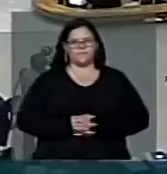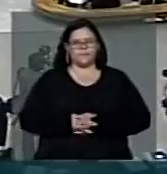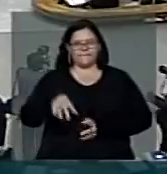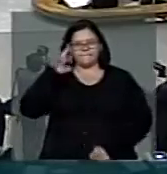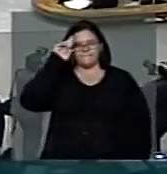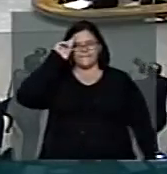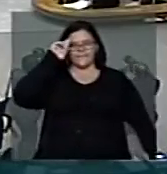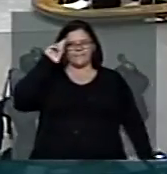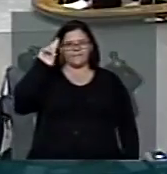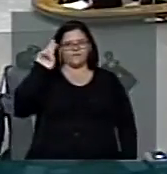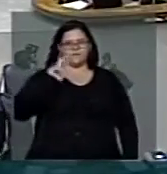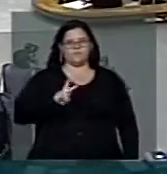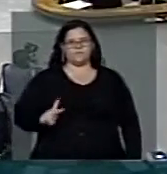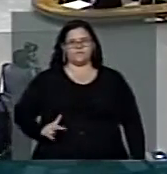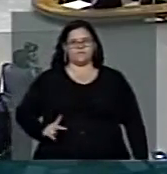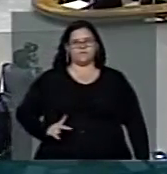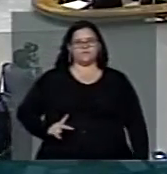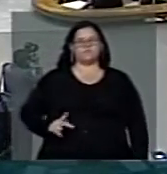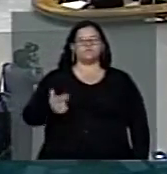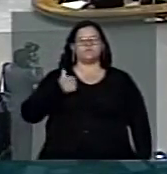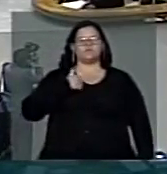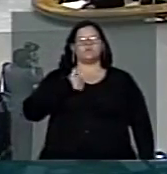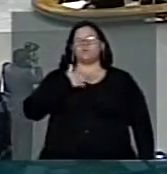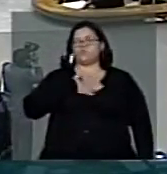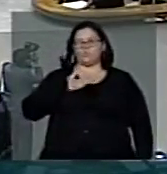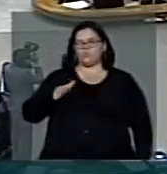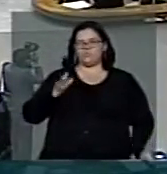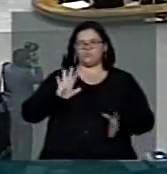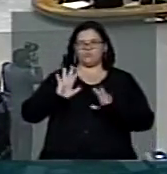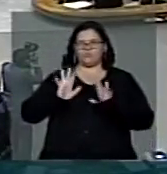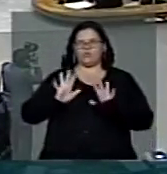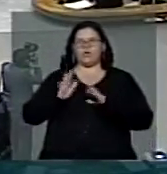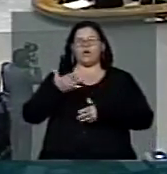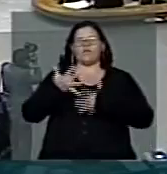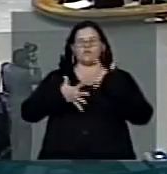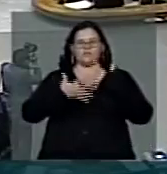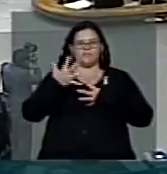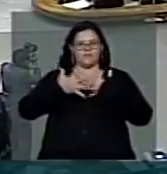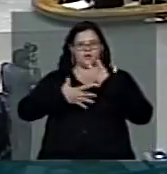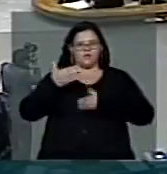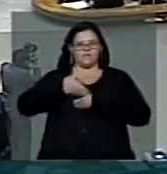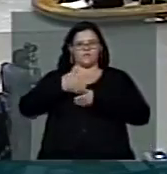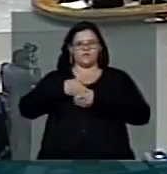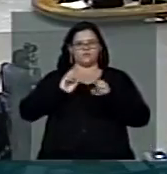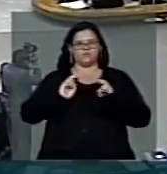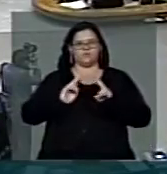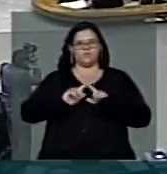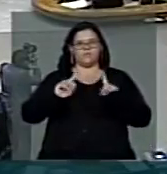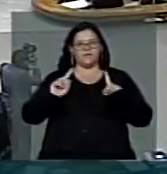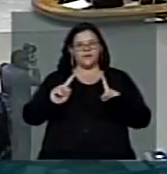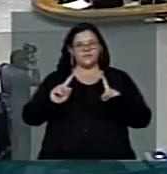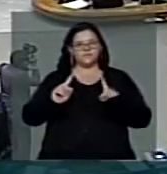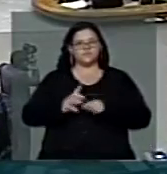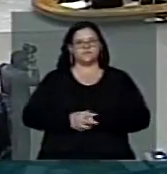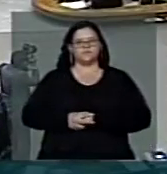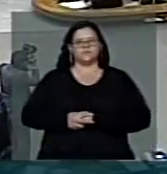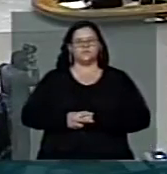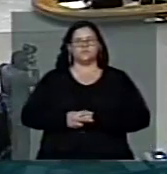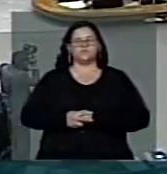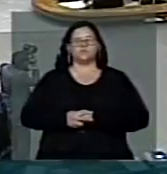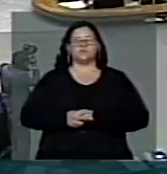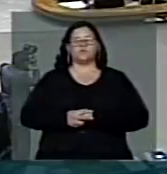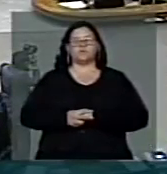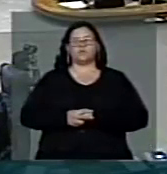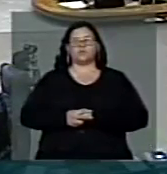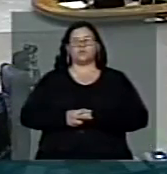Senhoras deputados, eu até não gostaria de atrapalhar essa votação nesse momento, mas essa fala do nosso